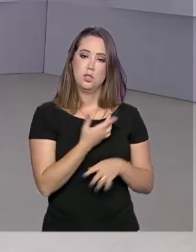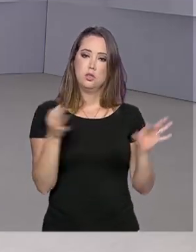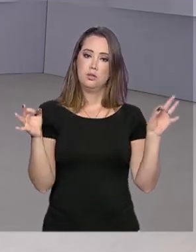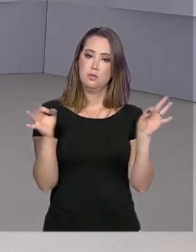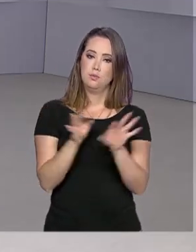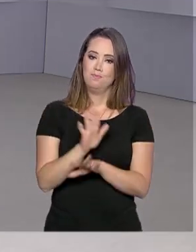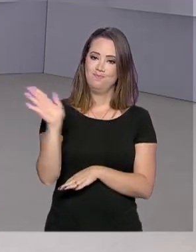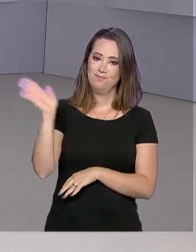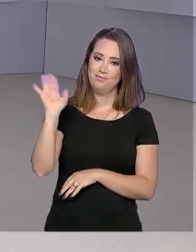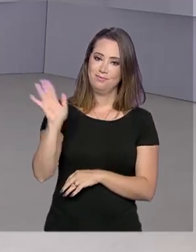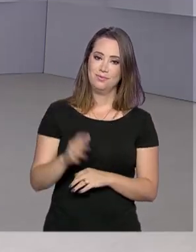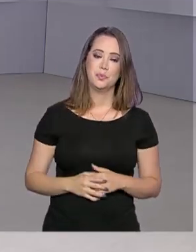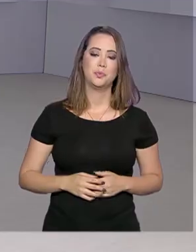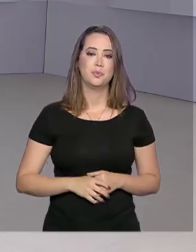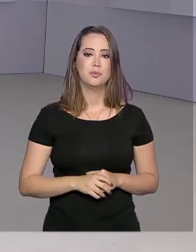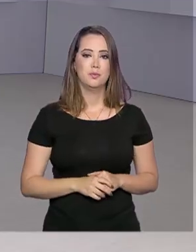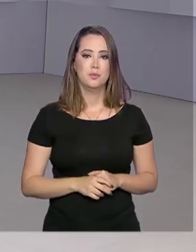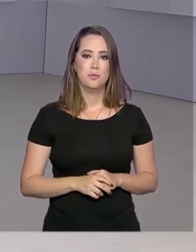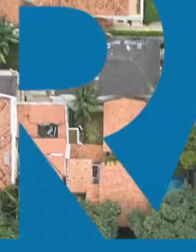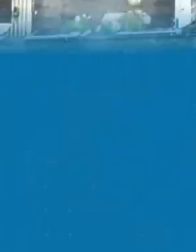aqui. Até a próxima edição.